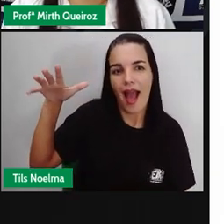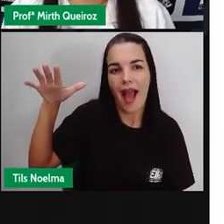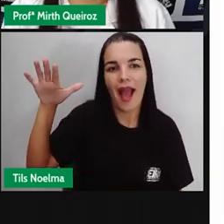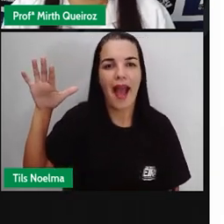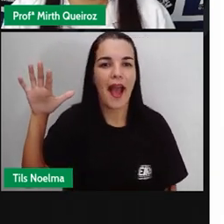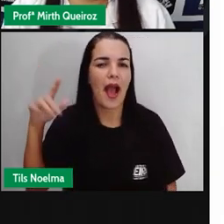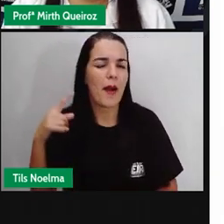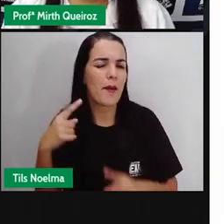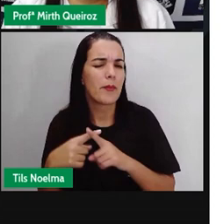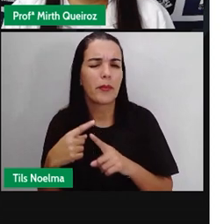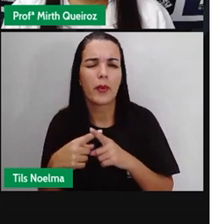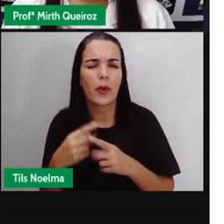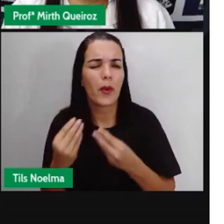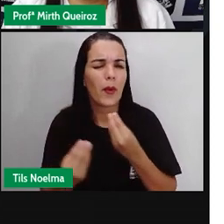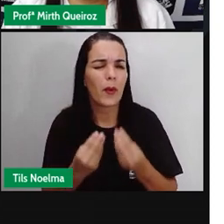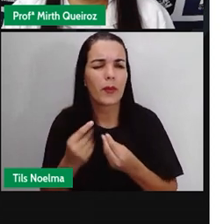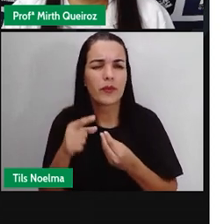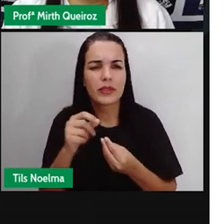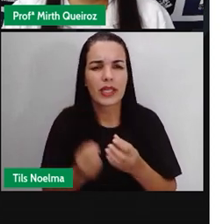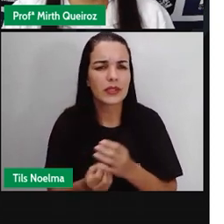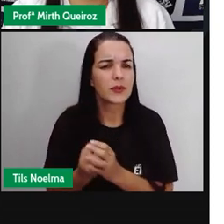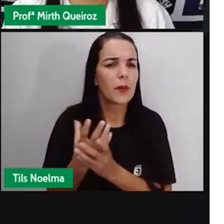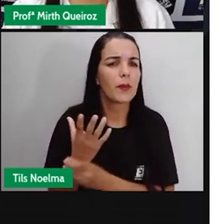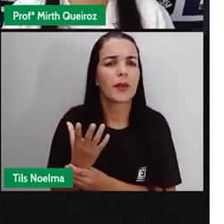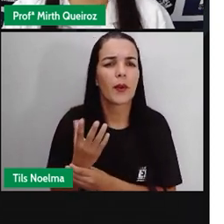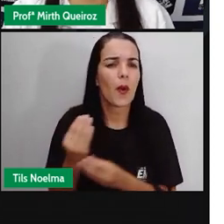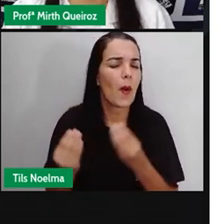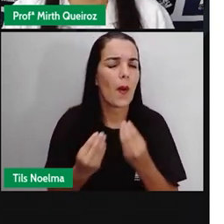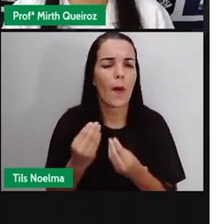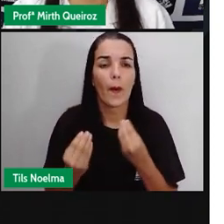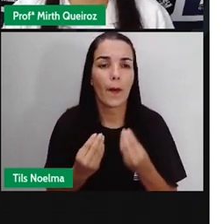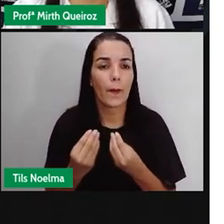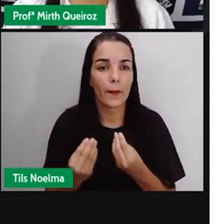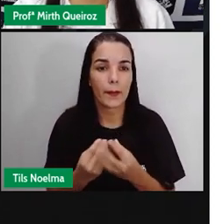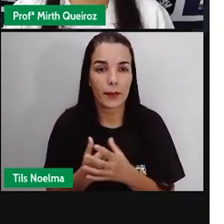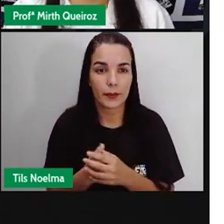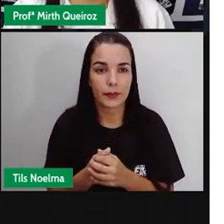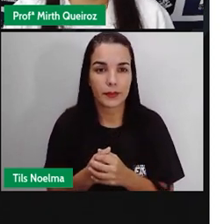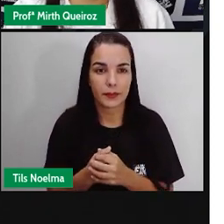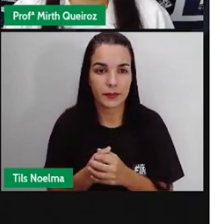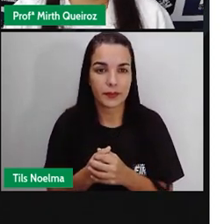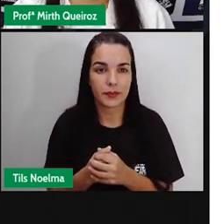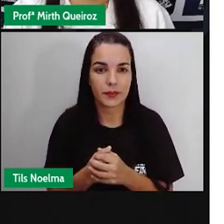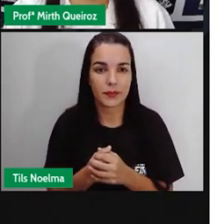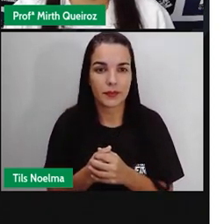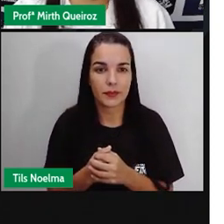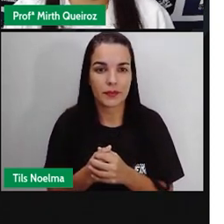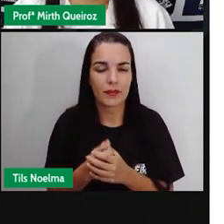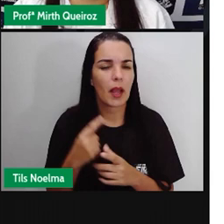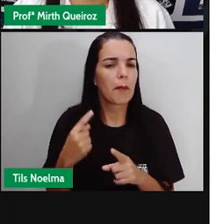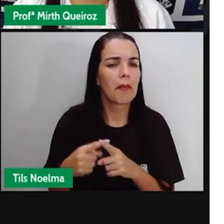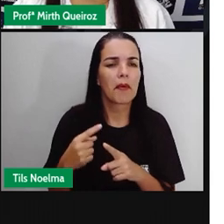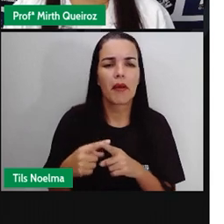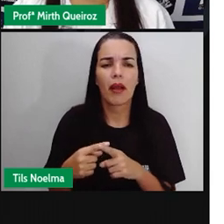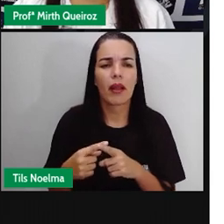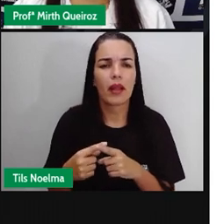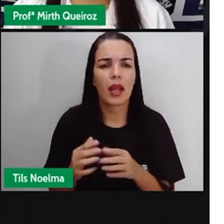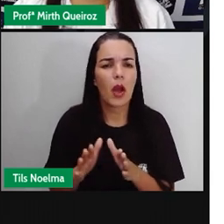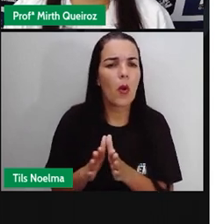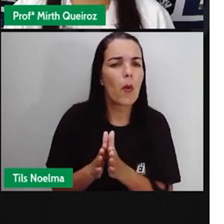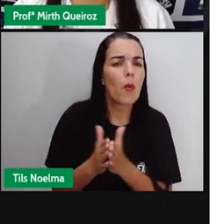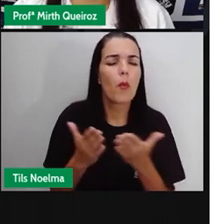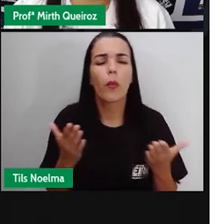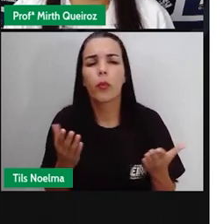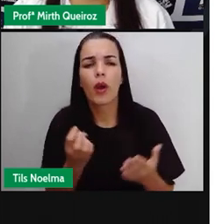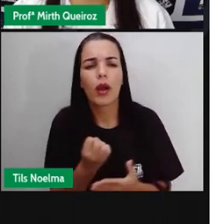Como você descobriu isso? Como vocês descobriram que seria um conto de fada? Por quê? Que elementos